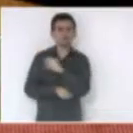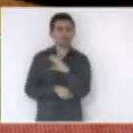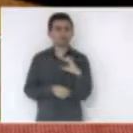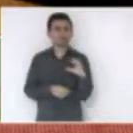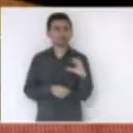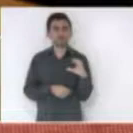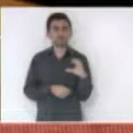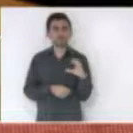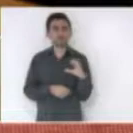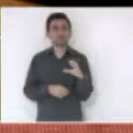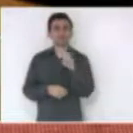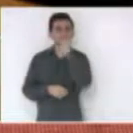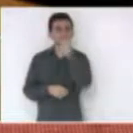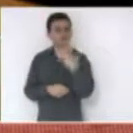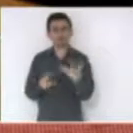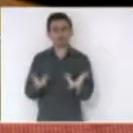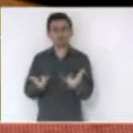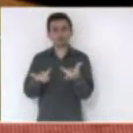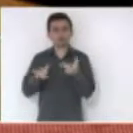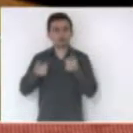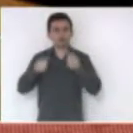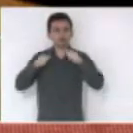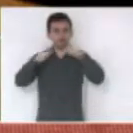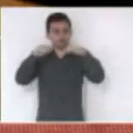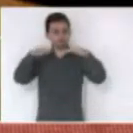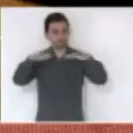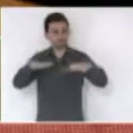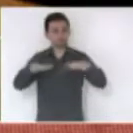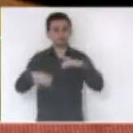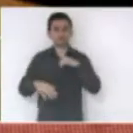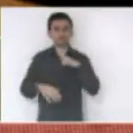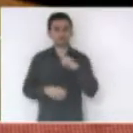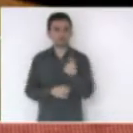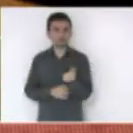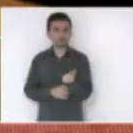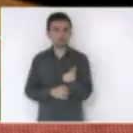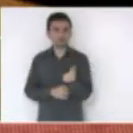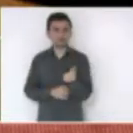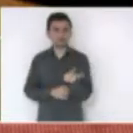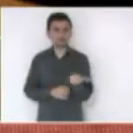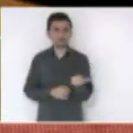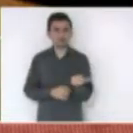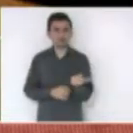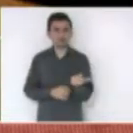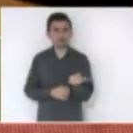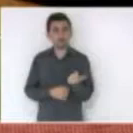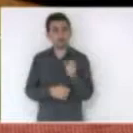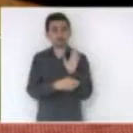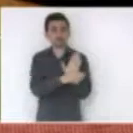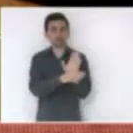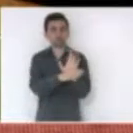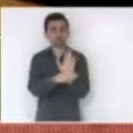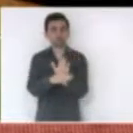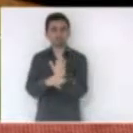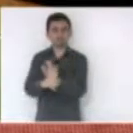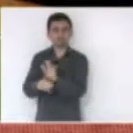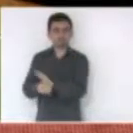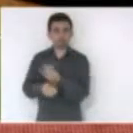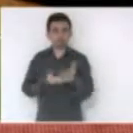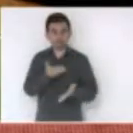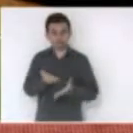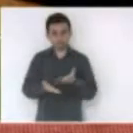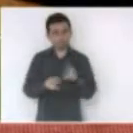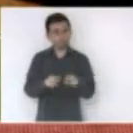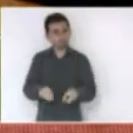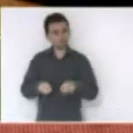de iluminação vai ter dinheiro para poder contemplar o programa de atendimento